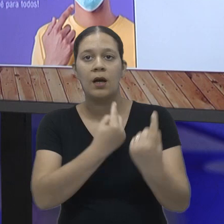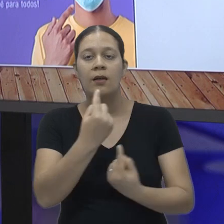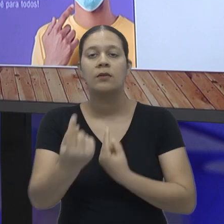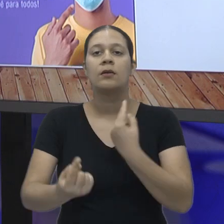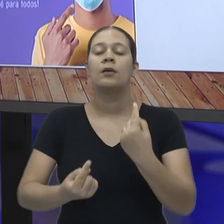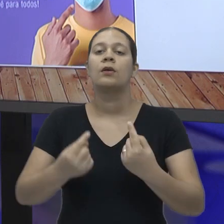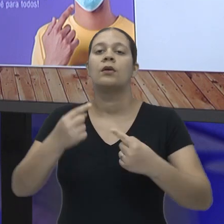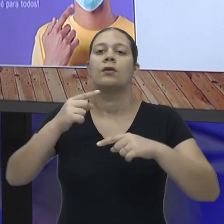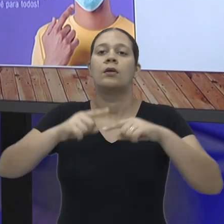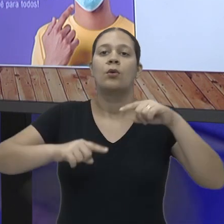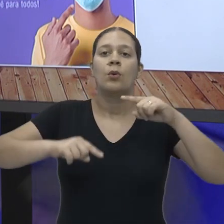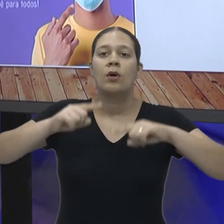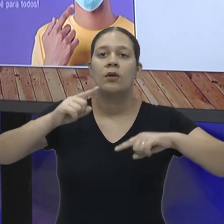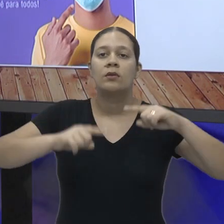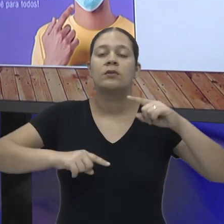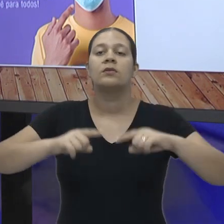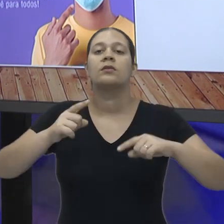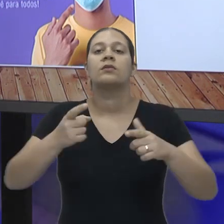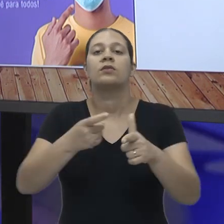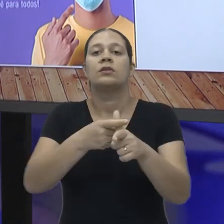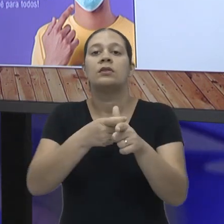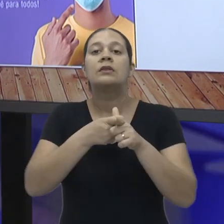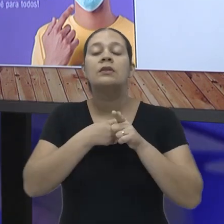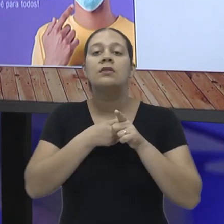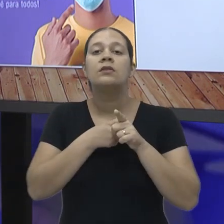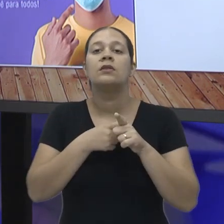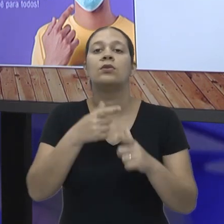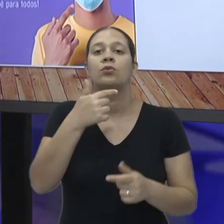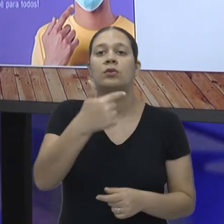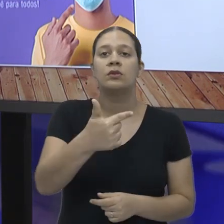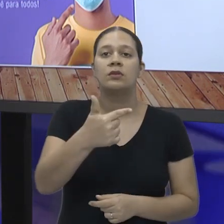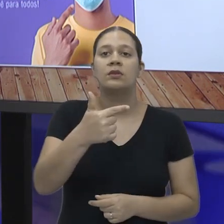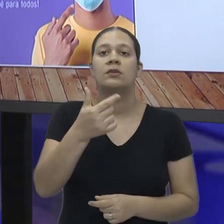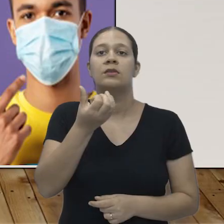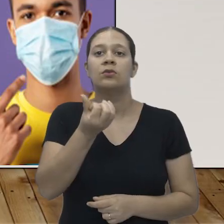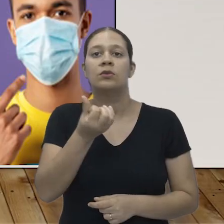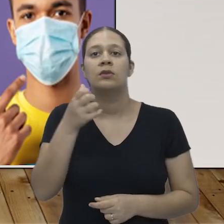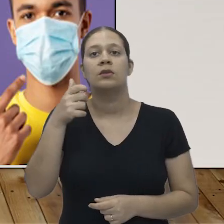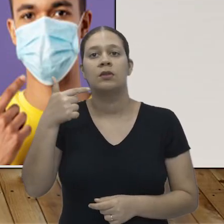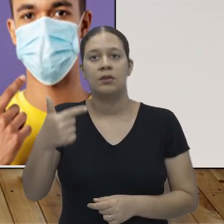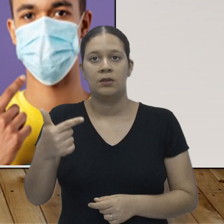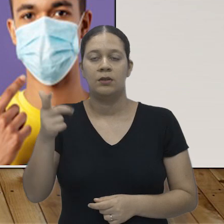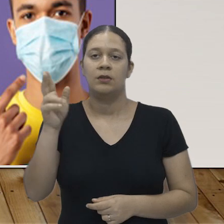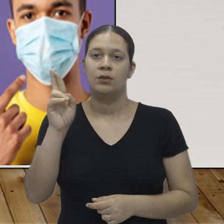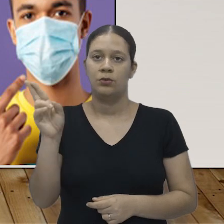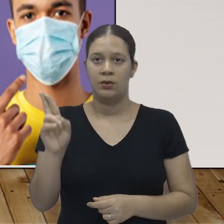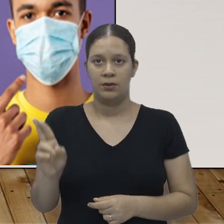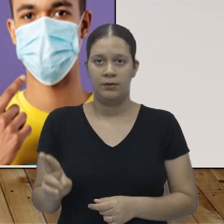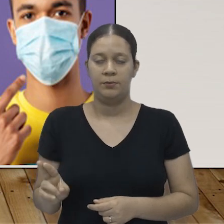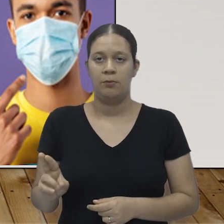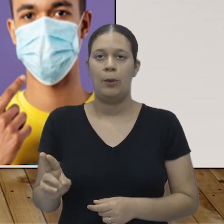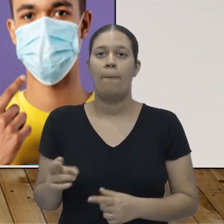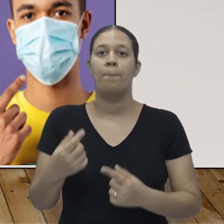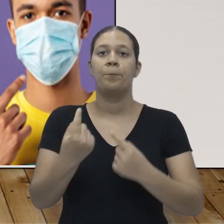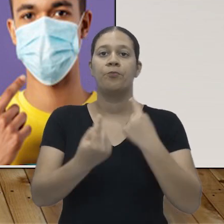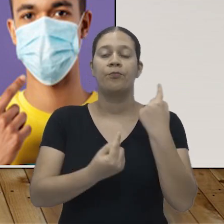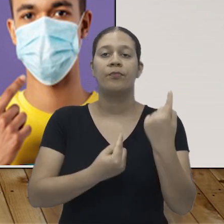gasto com cada material, no total, a dívida dela foi de R$ 262.